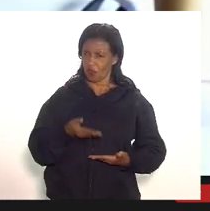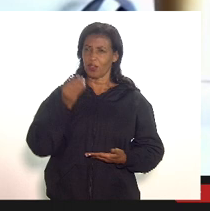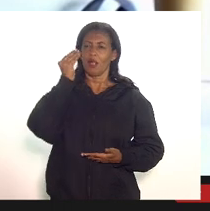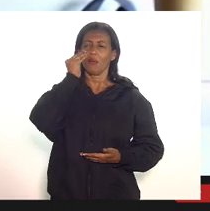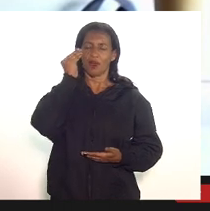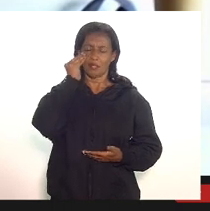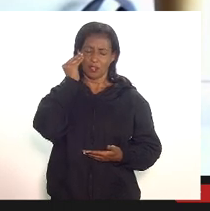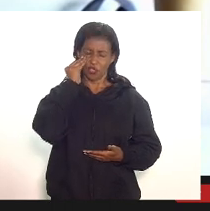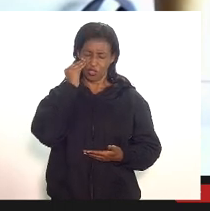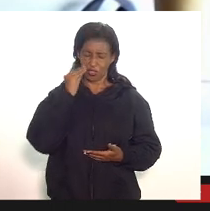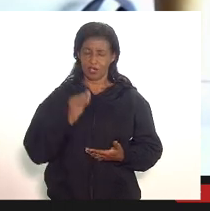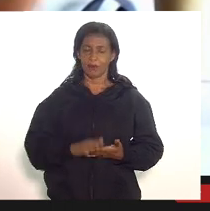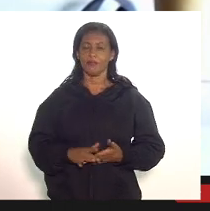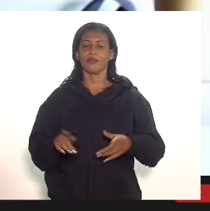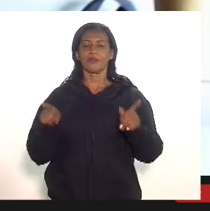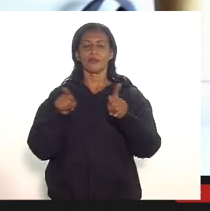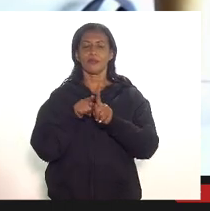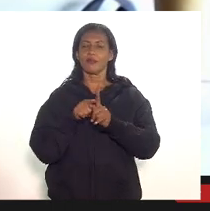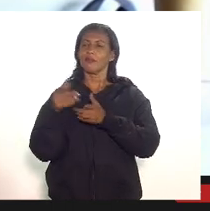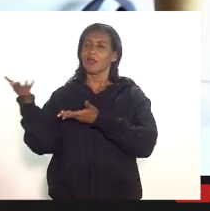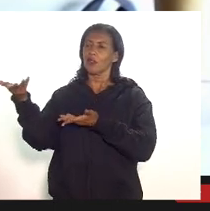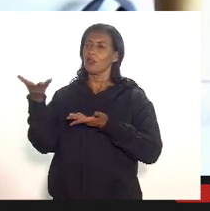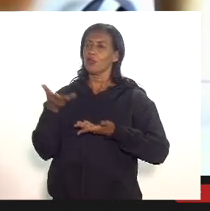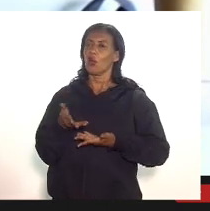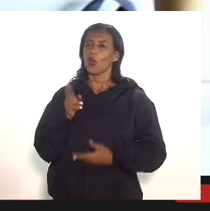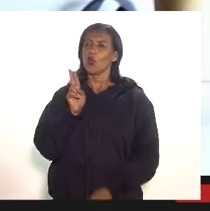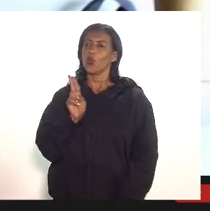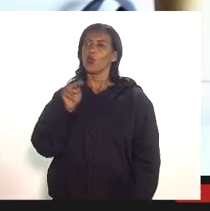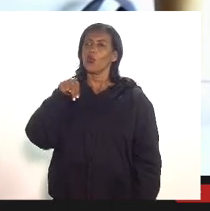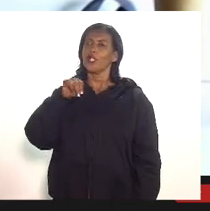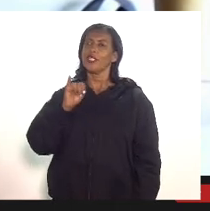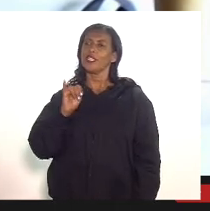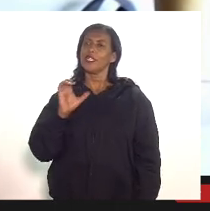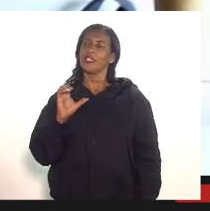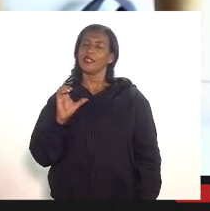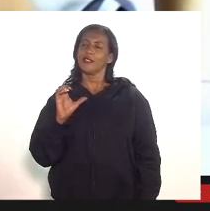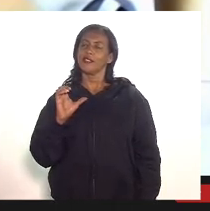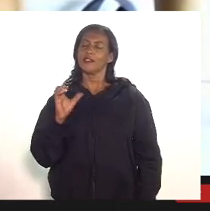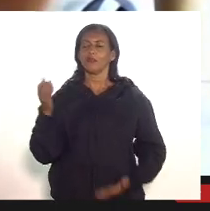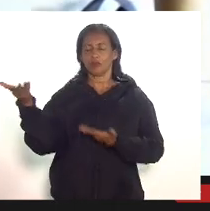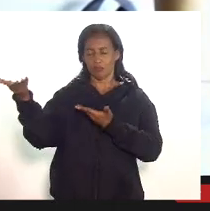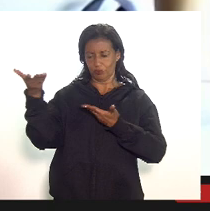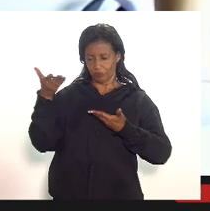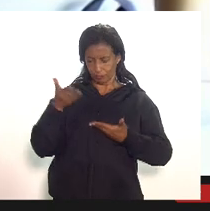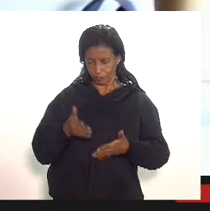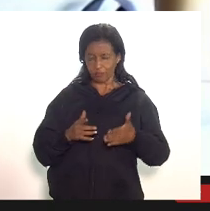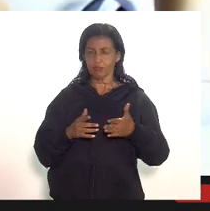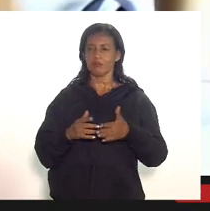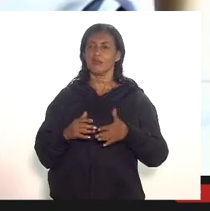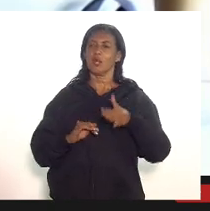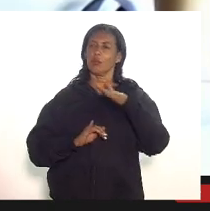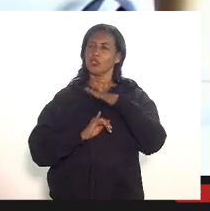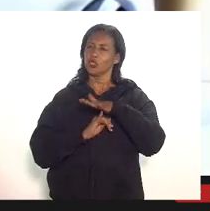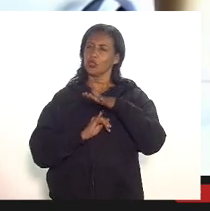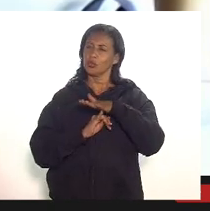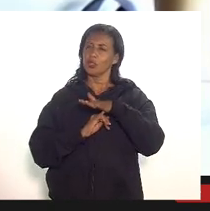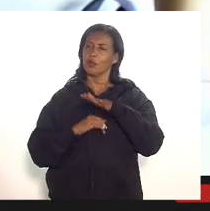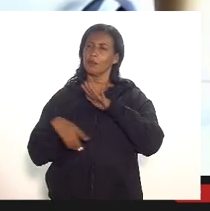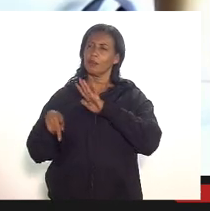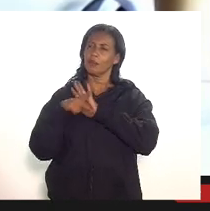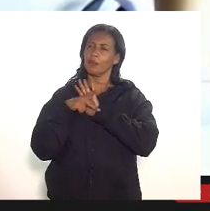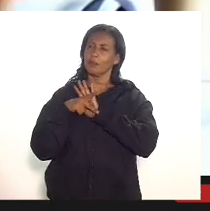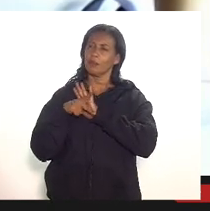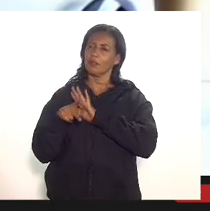reunião e também convidar a ONIP que é uma instituição pertencente